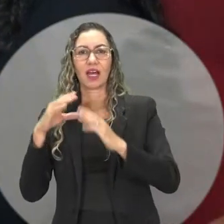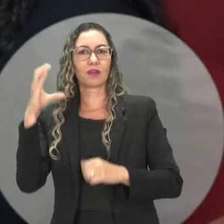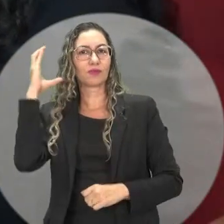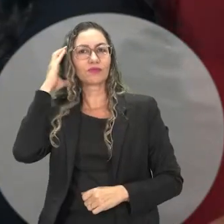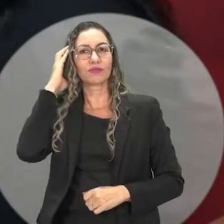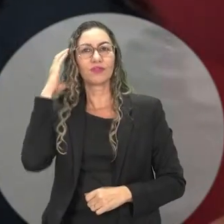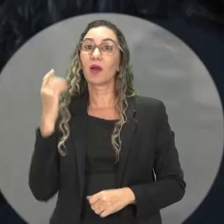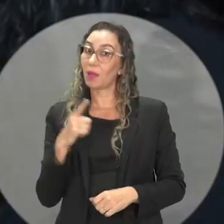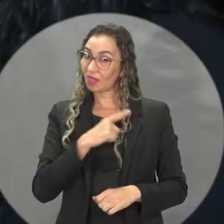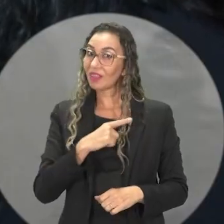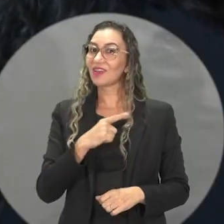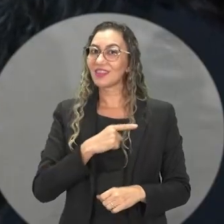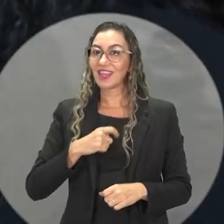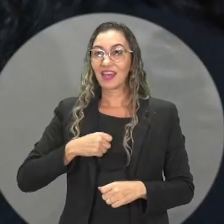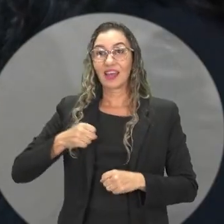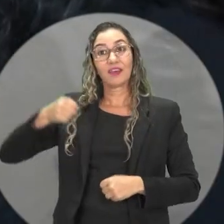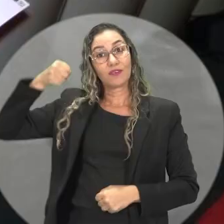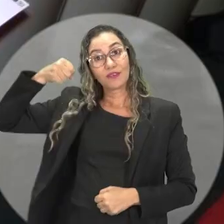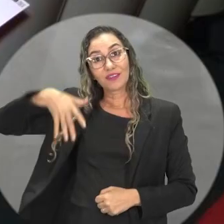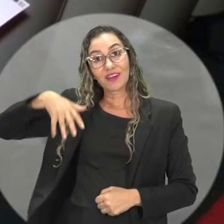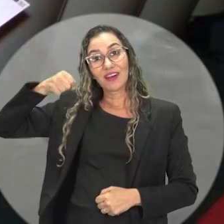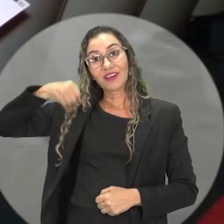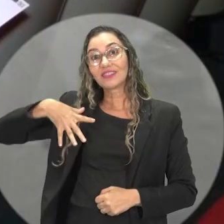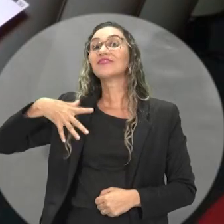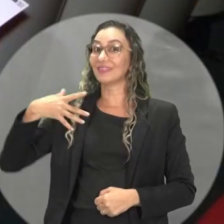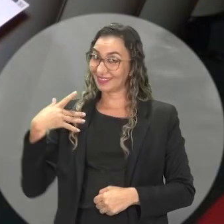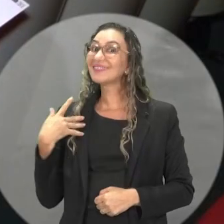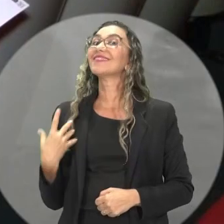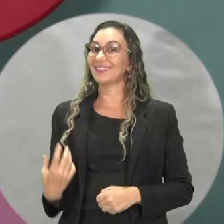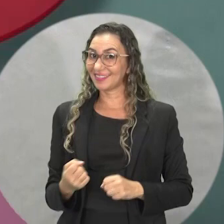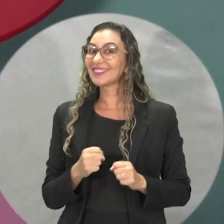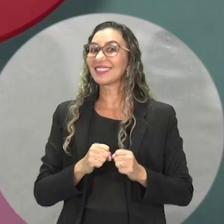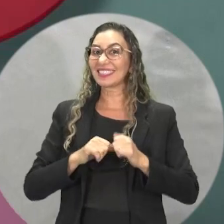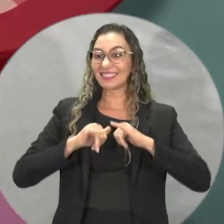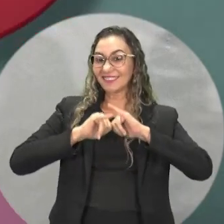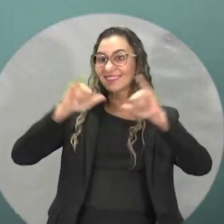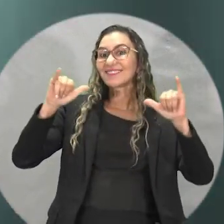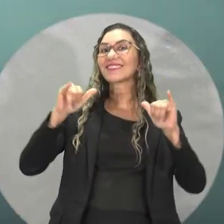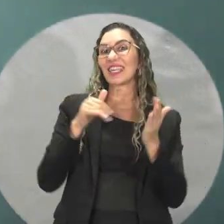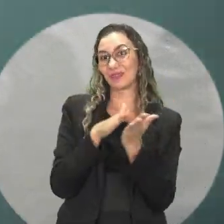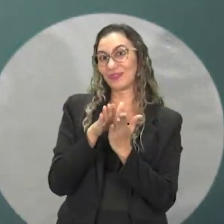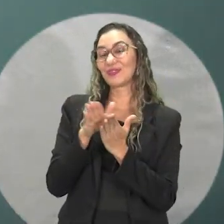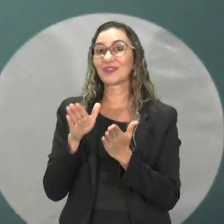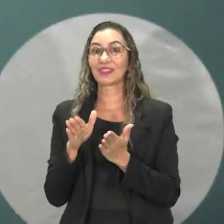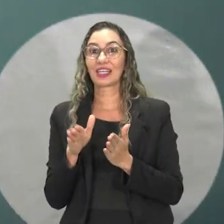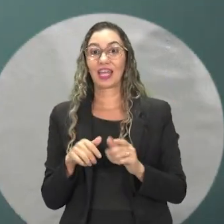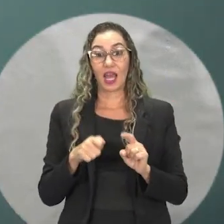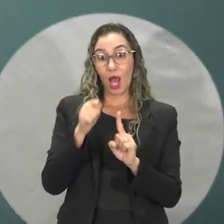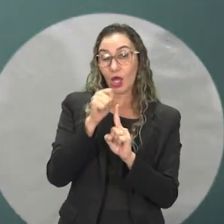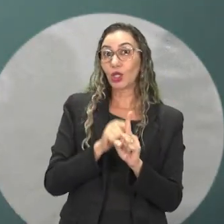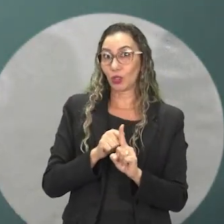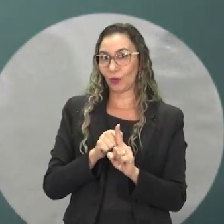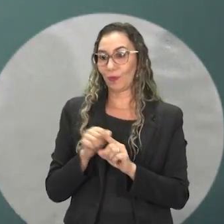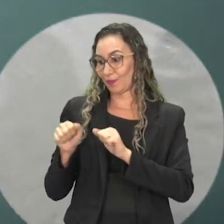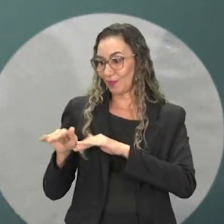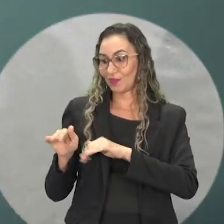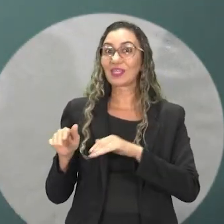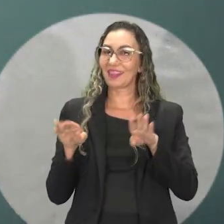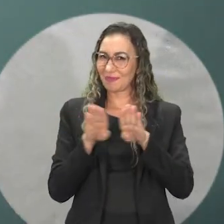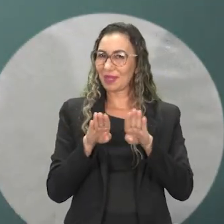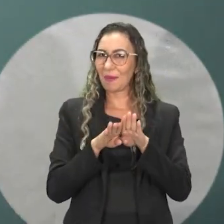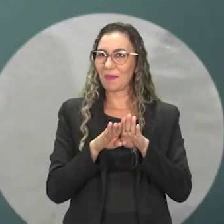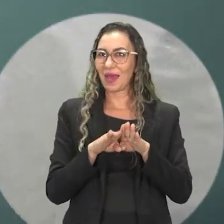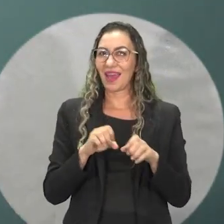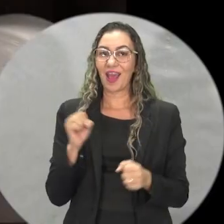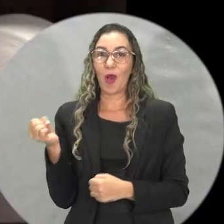o recurso da audiodescrição na cerimônia de lançamento. E por fim, em setembro, o novo quadro Você Quer